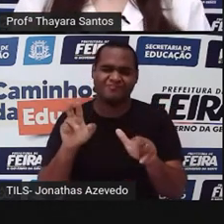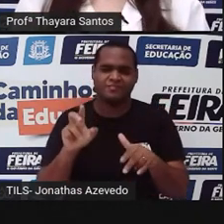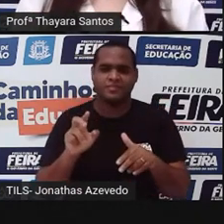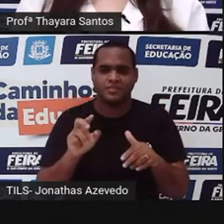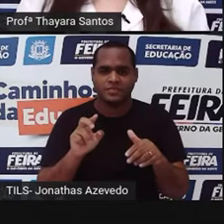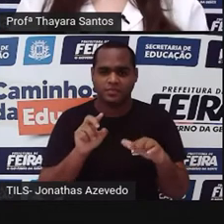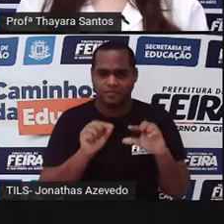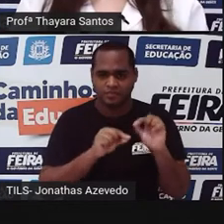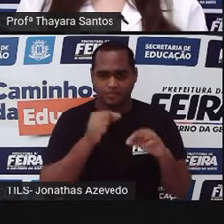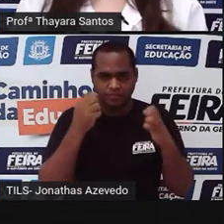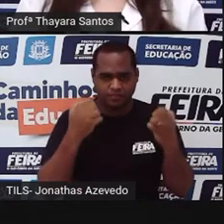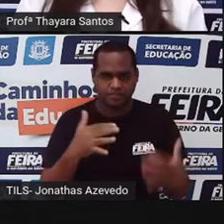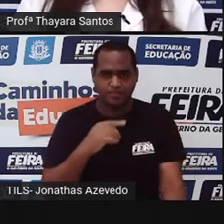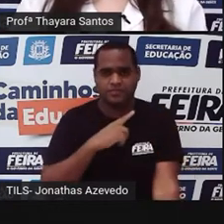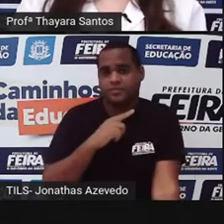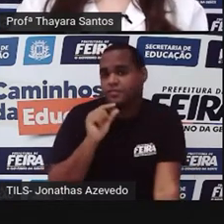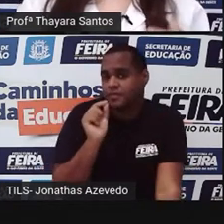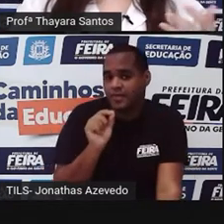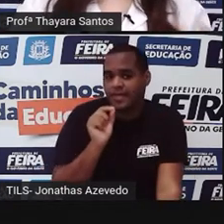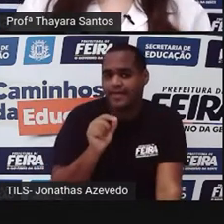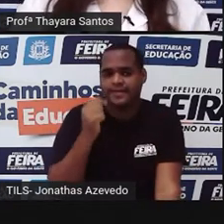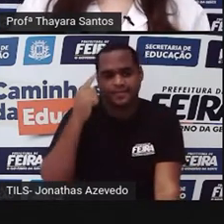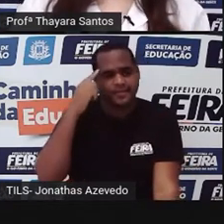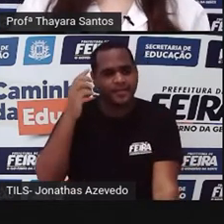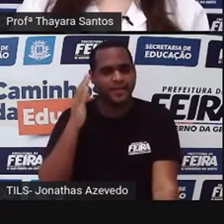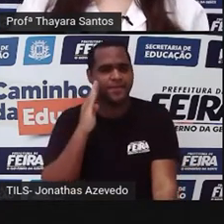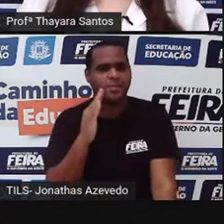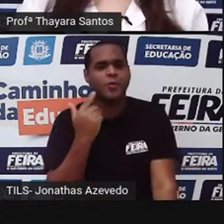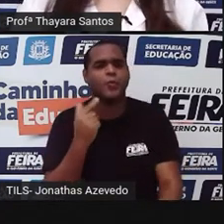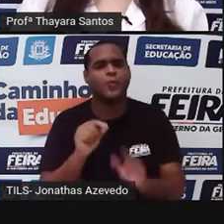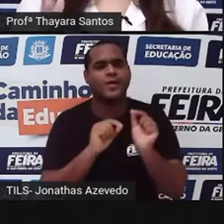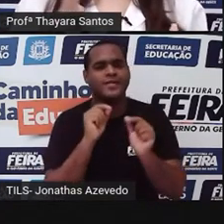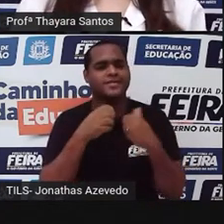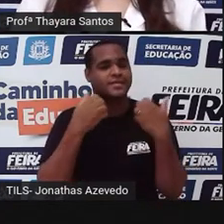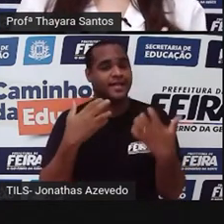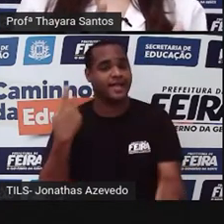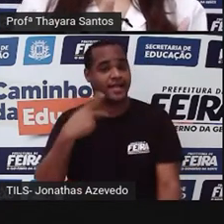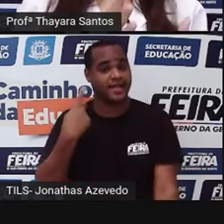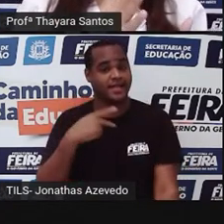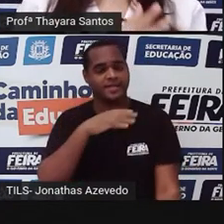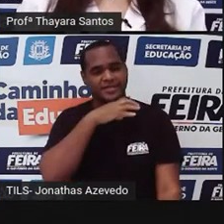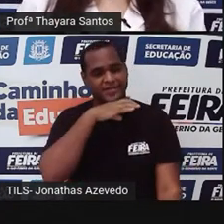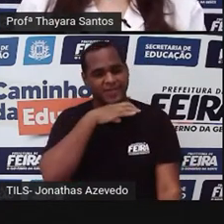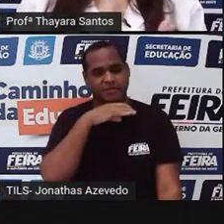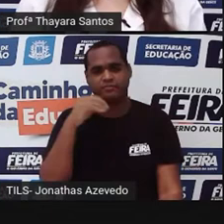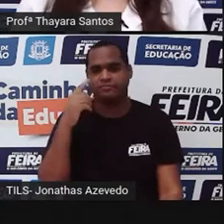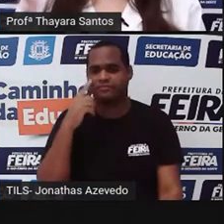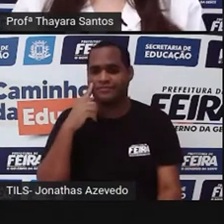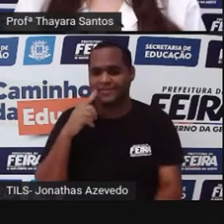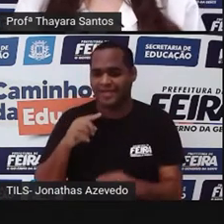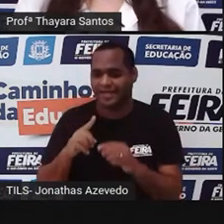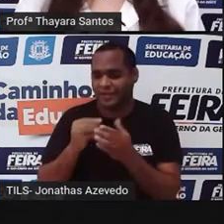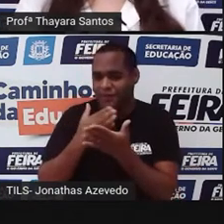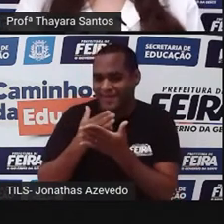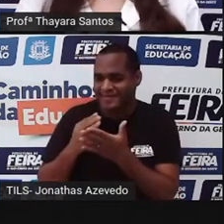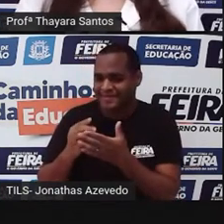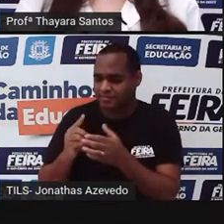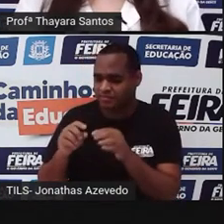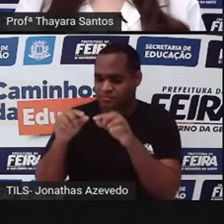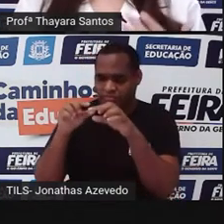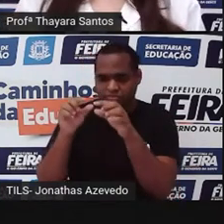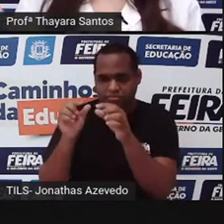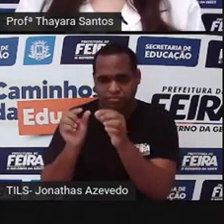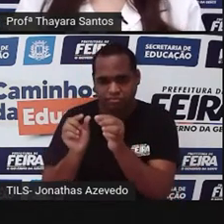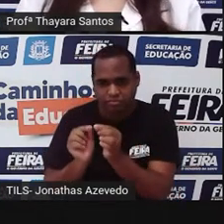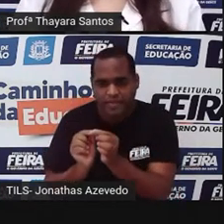No caso do desenvolvimento indireto, aquele animal passa por uma fase de lava antes de ele chegar na fase adulta.